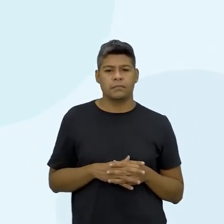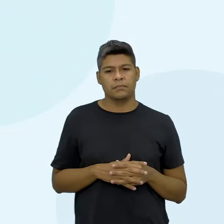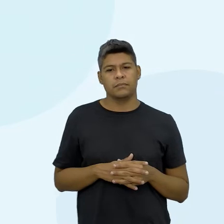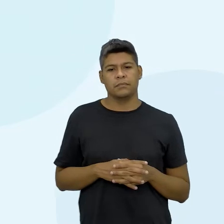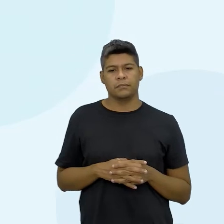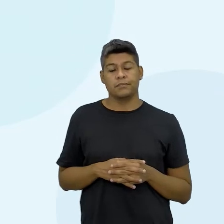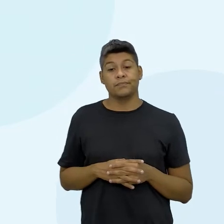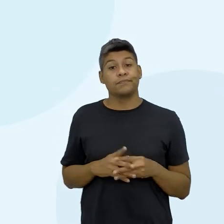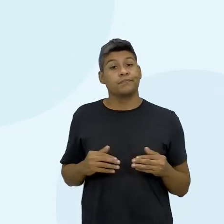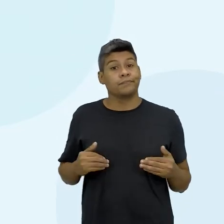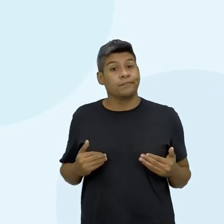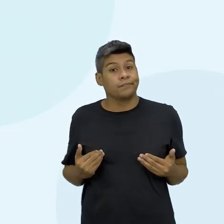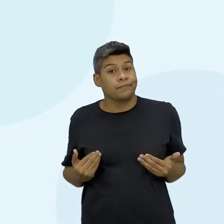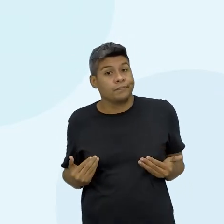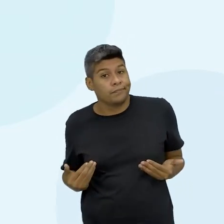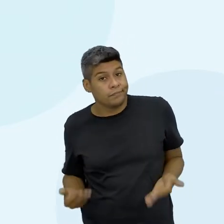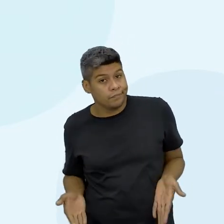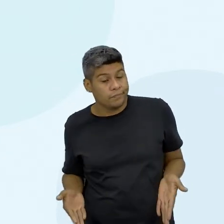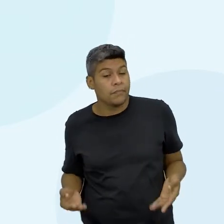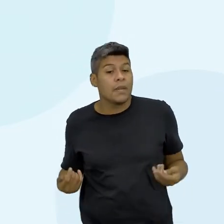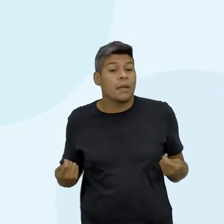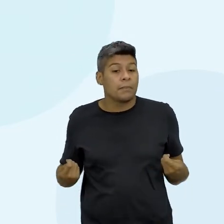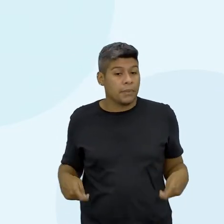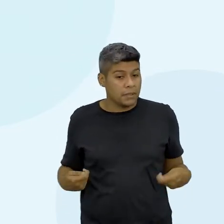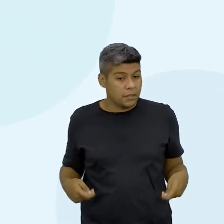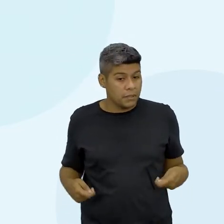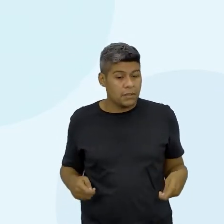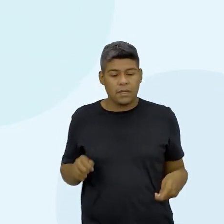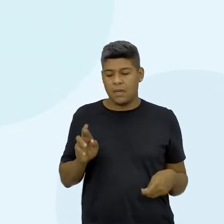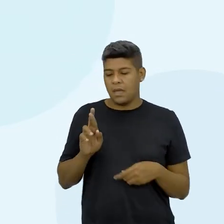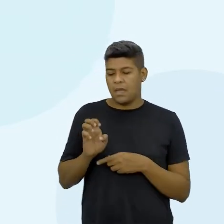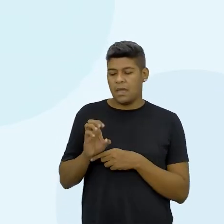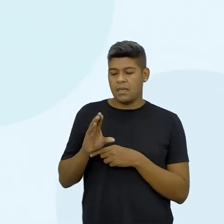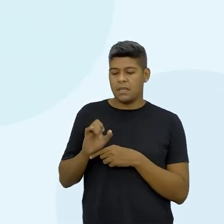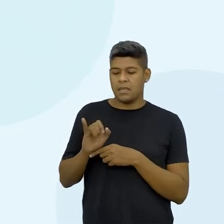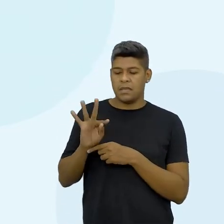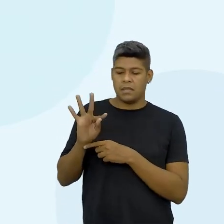E aí, num fluxo de caixa precisa ter a receita